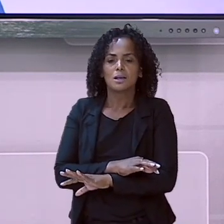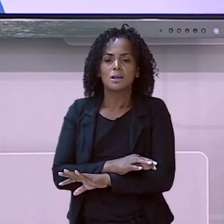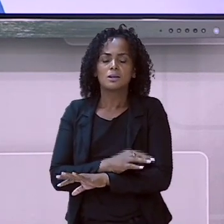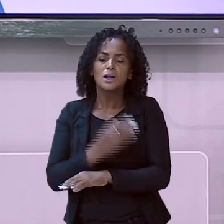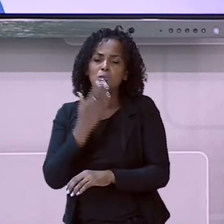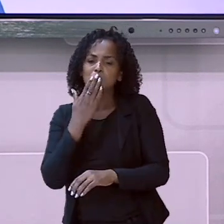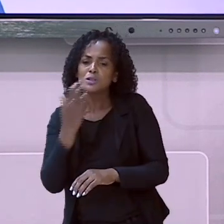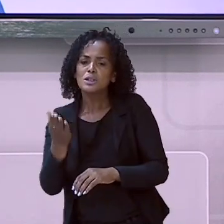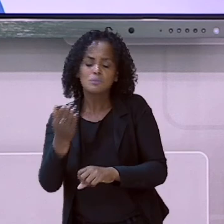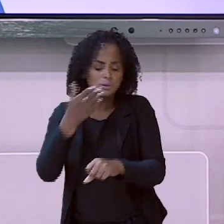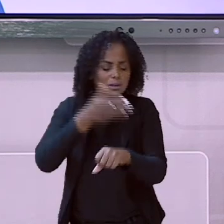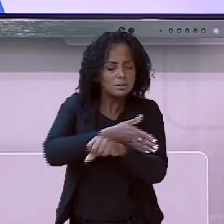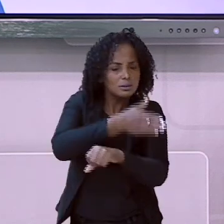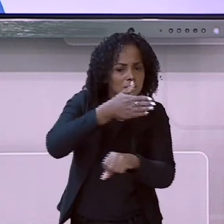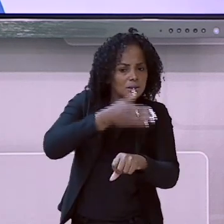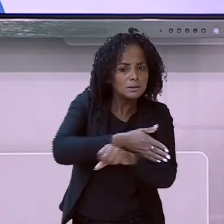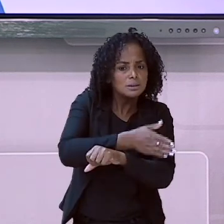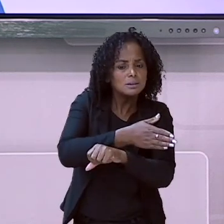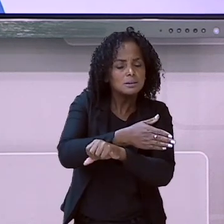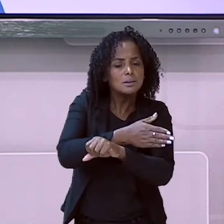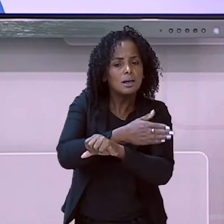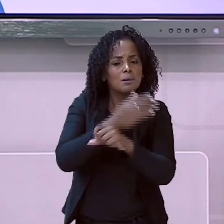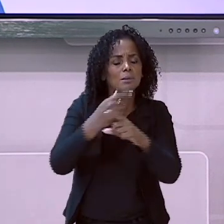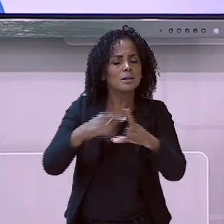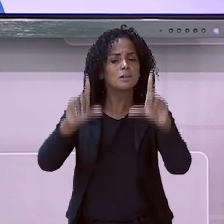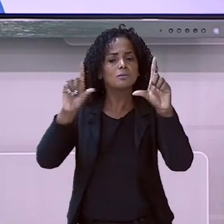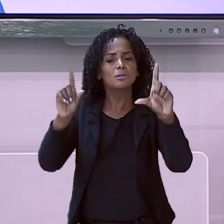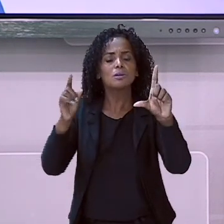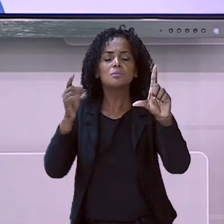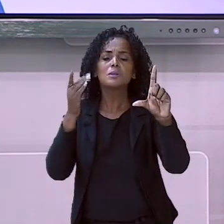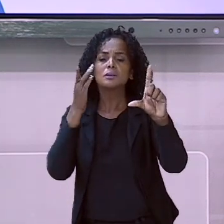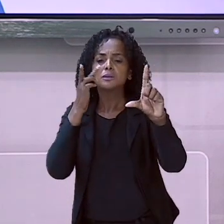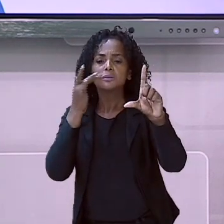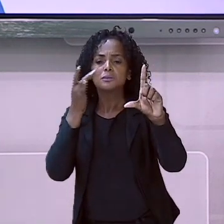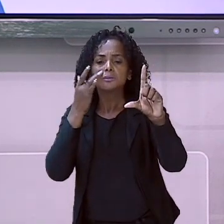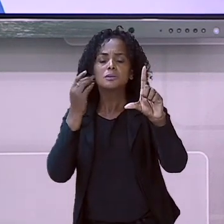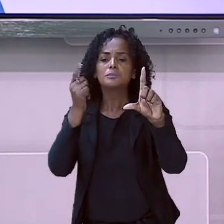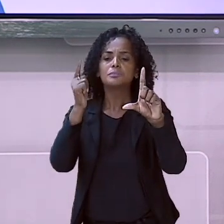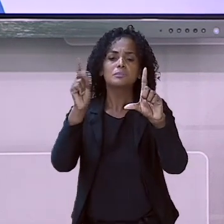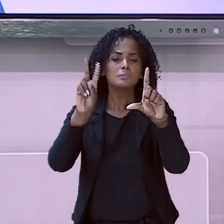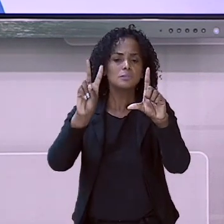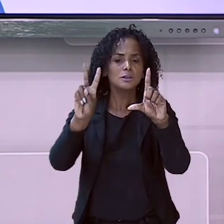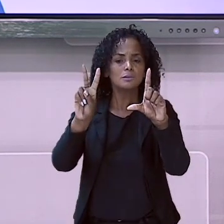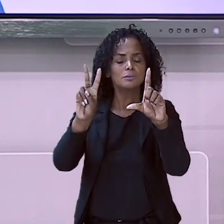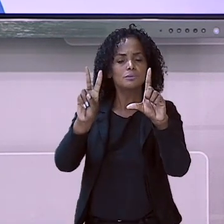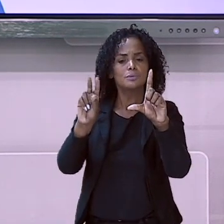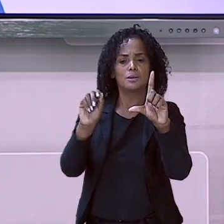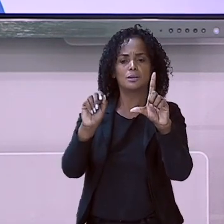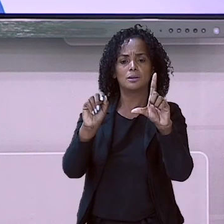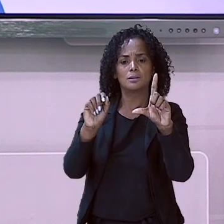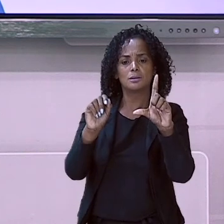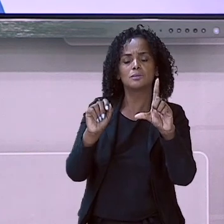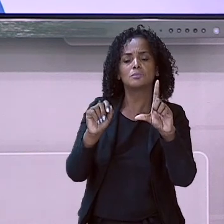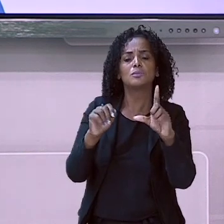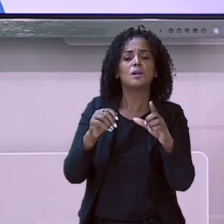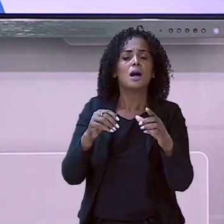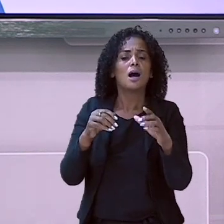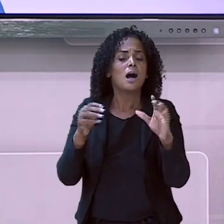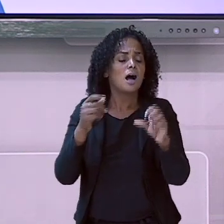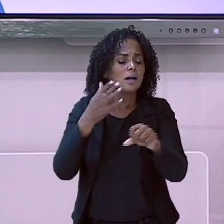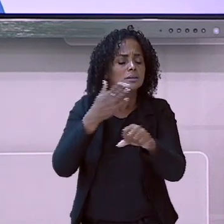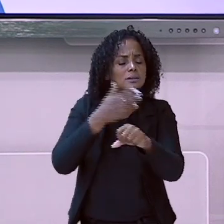a plataforma de ensino ESMED-GV. O nosso estudo vai continuar lá na plataforma. Isso mesmo.